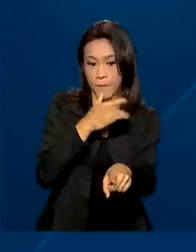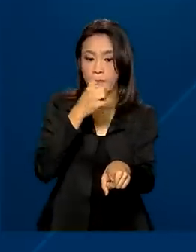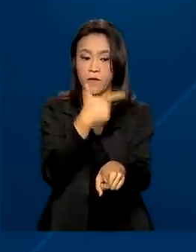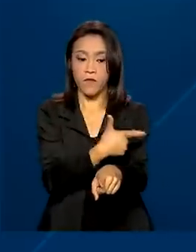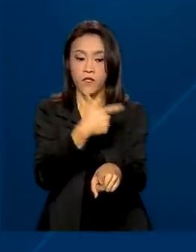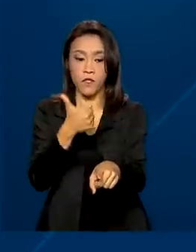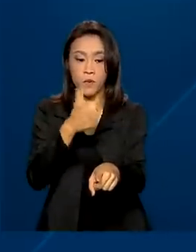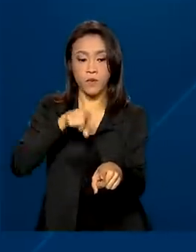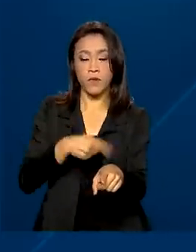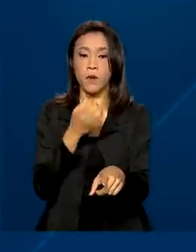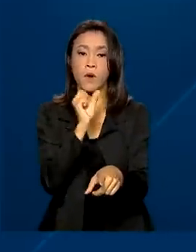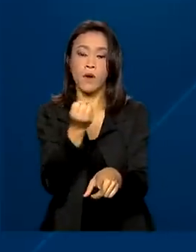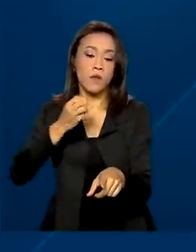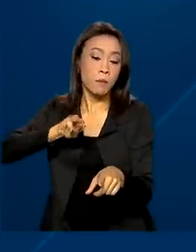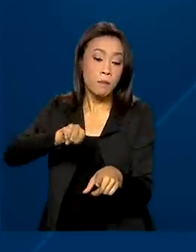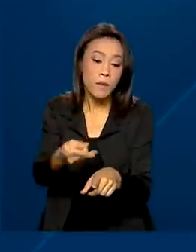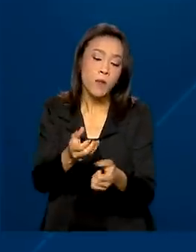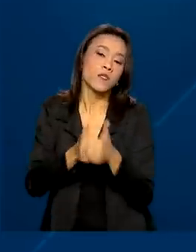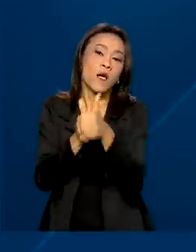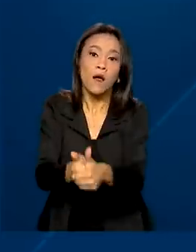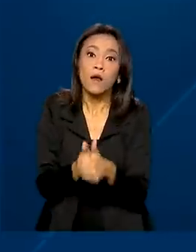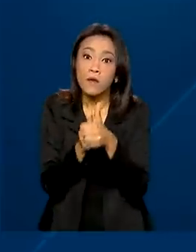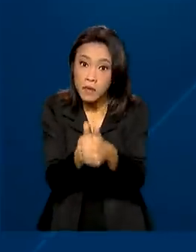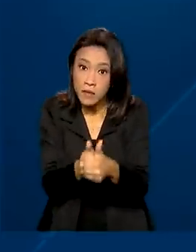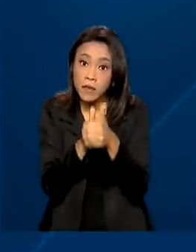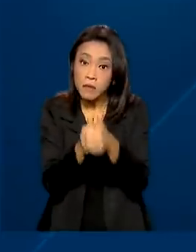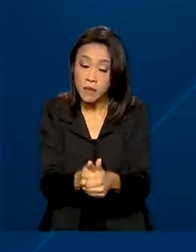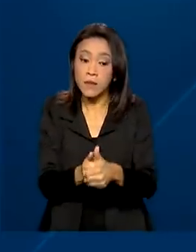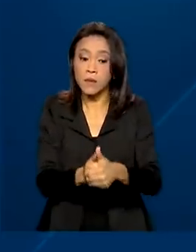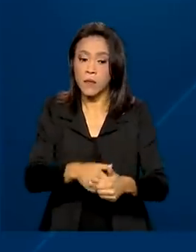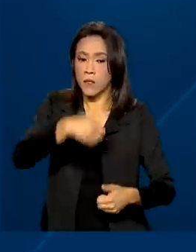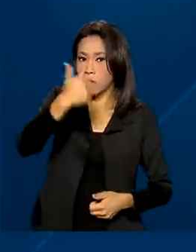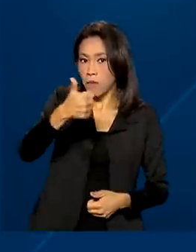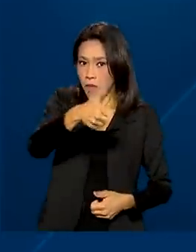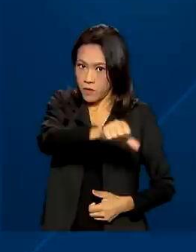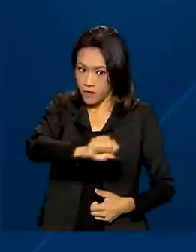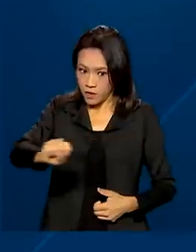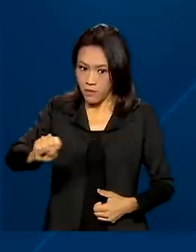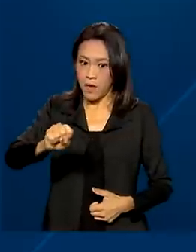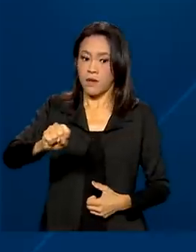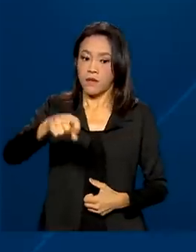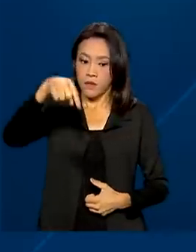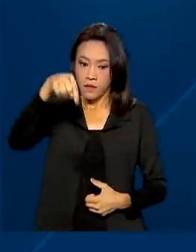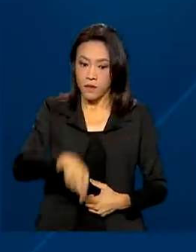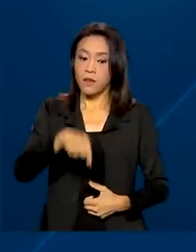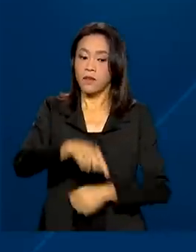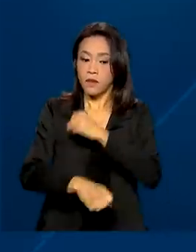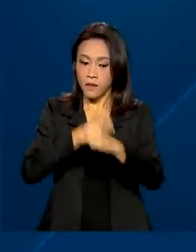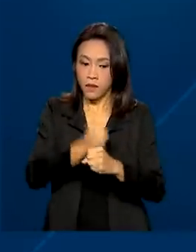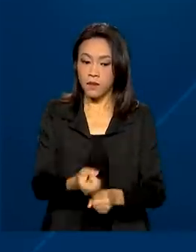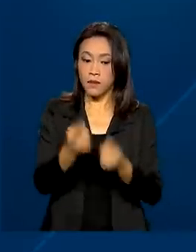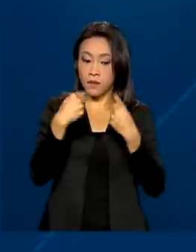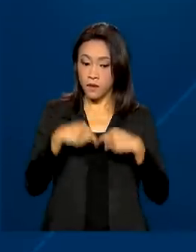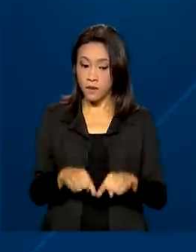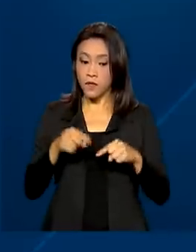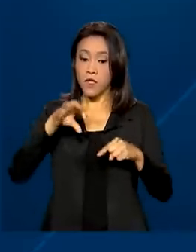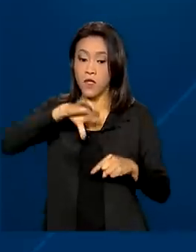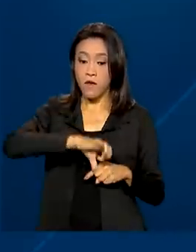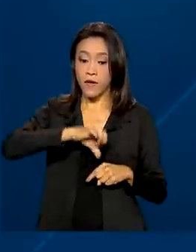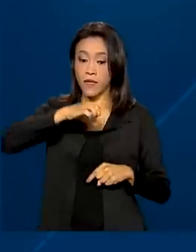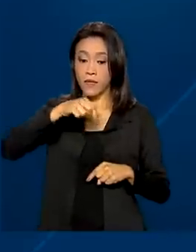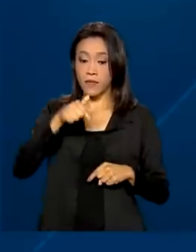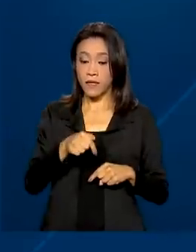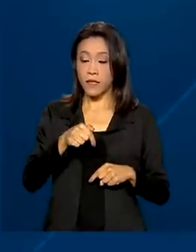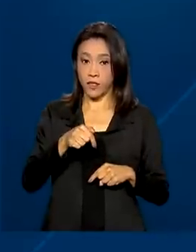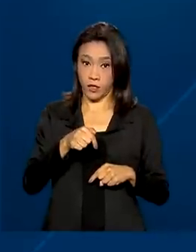,8 milhões de acompanhamentos no primeiro semestre do ano. Mais de 97% das